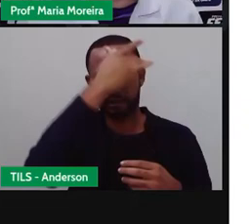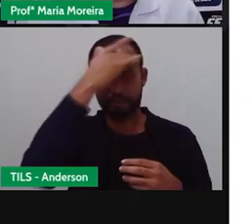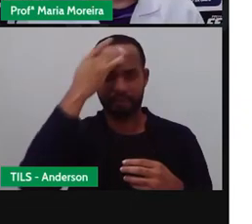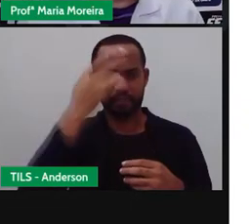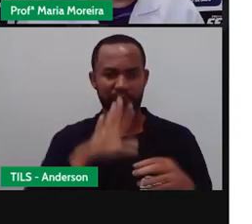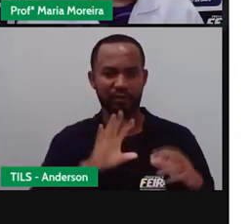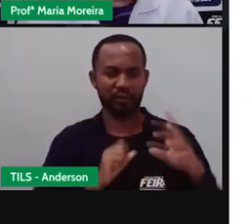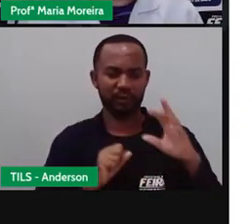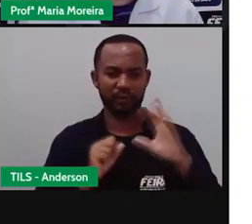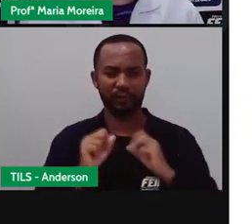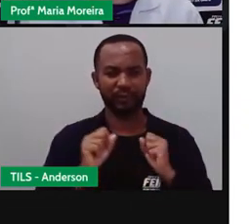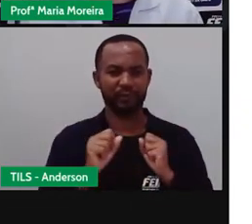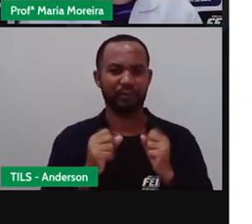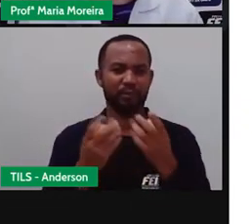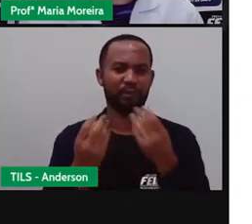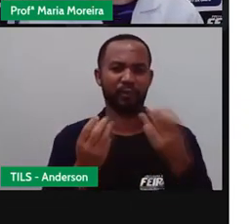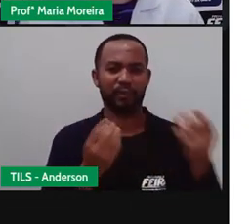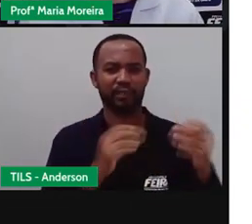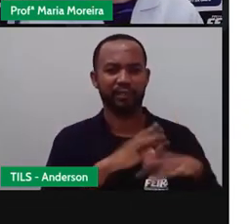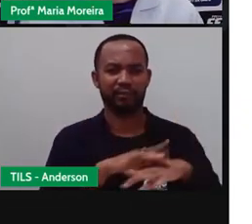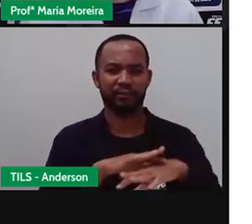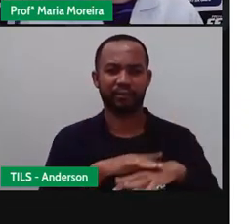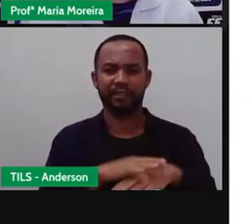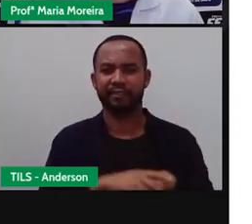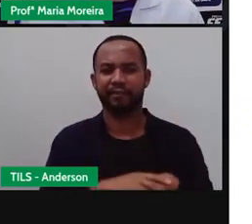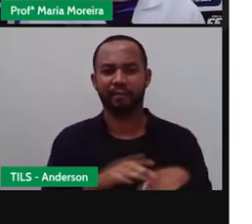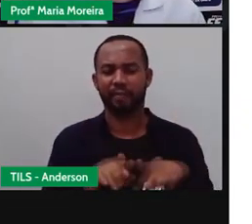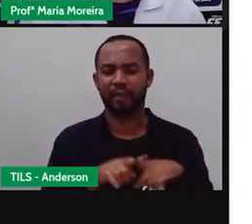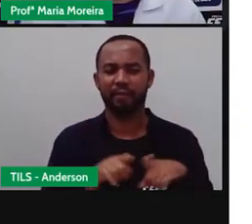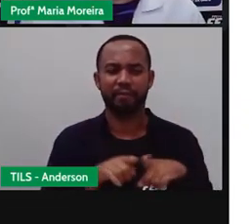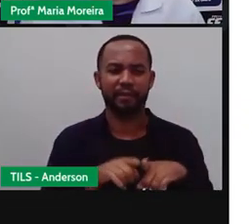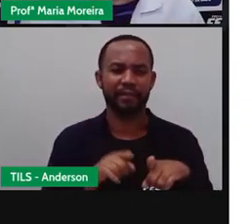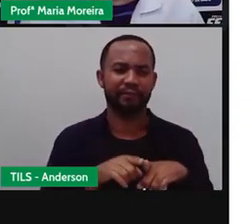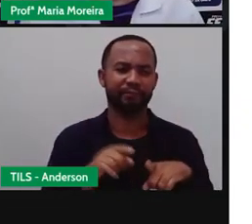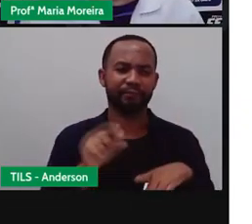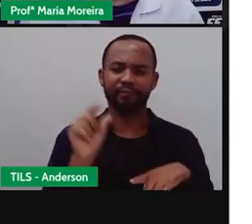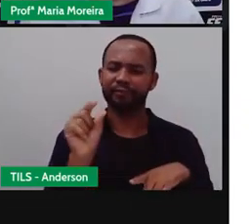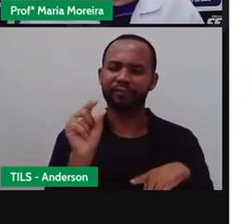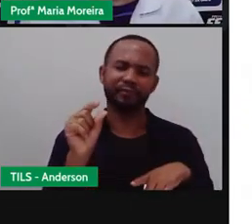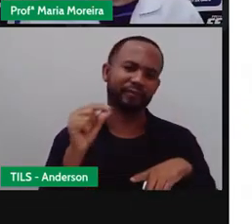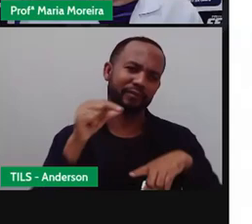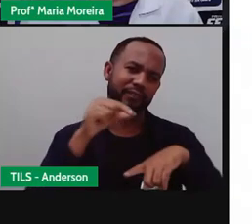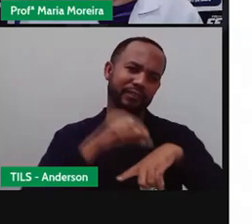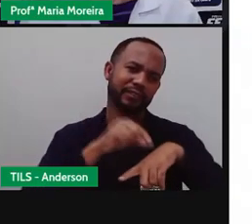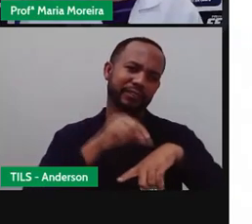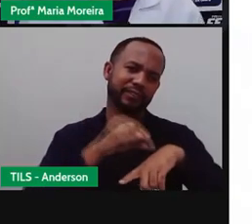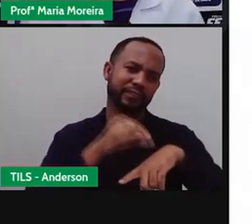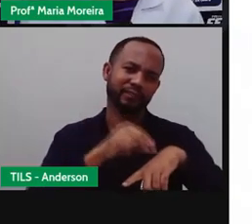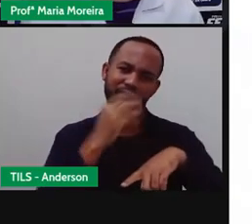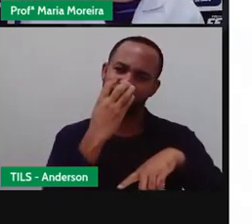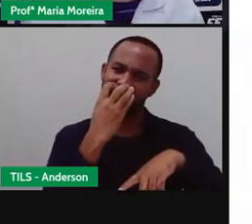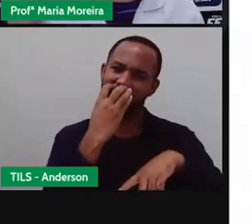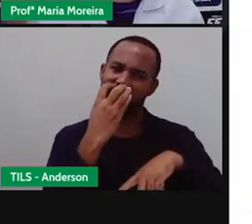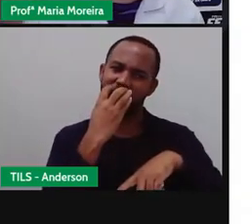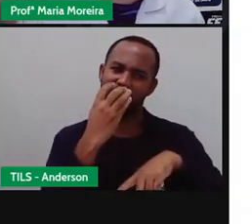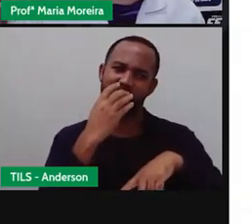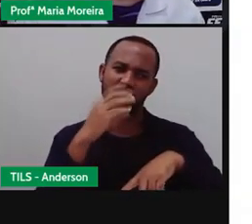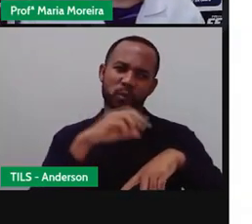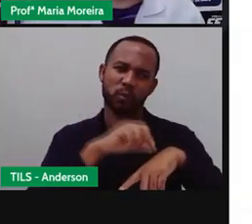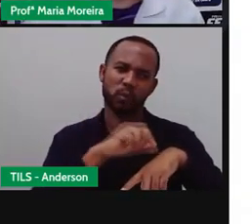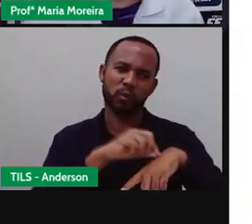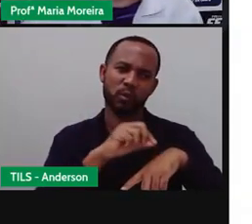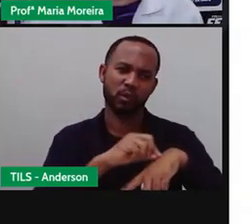Doenças muito graves. Um exemplo também é o O carrapato, né, que tá lá no cachorrinho. E aí ele acaba